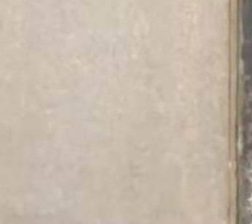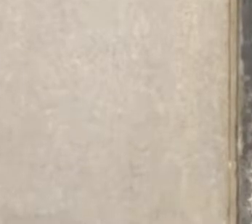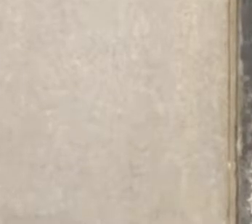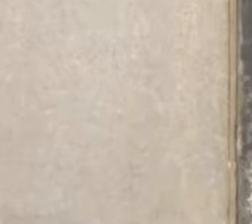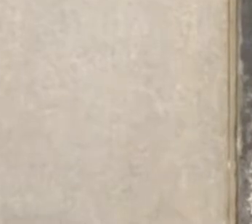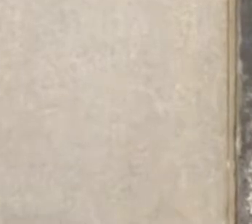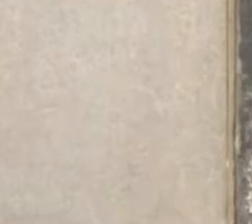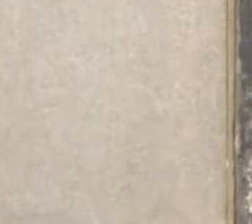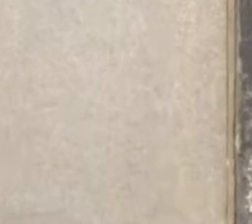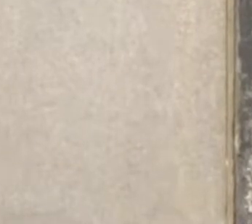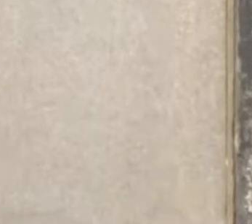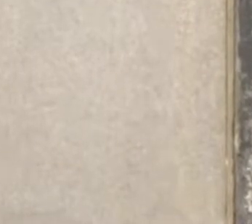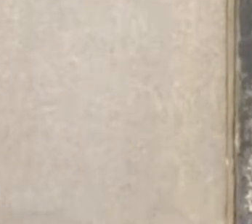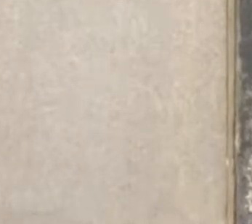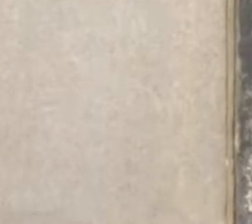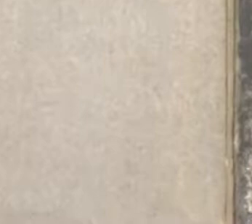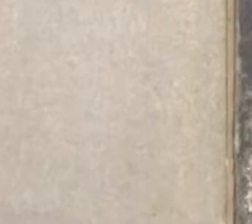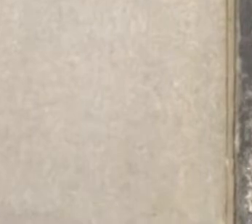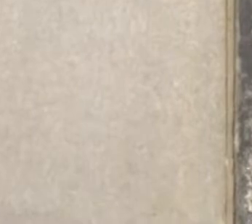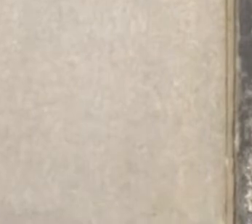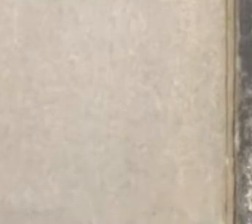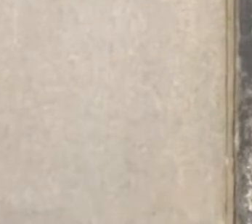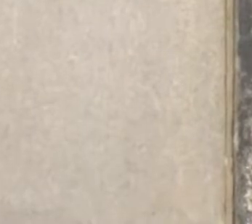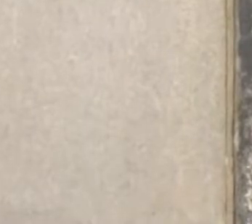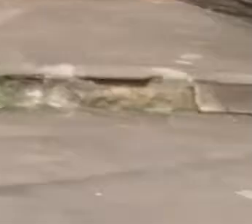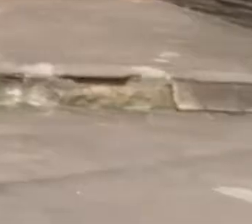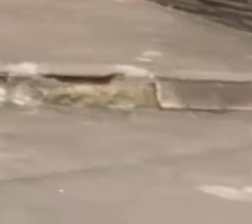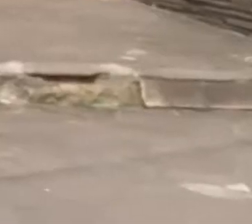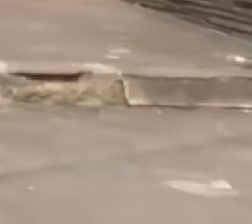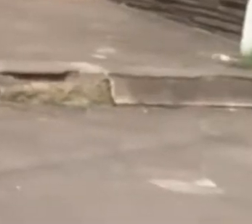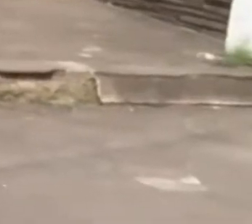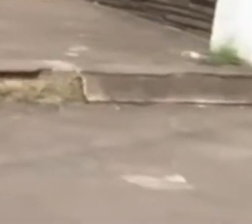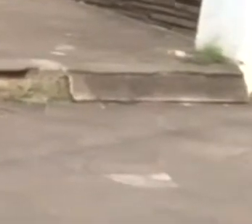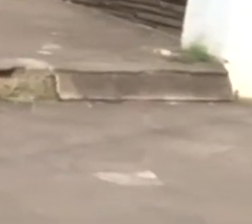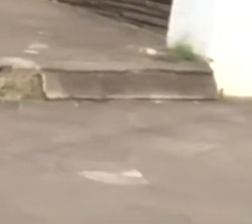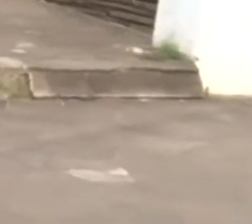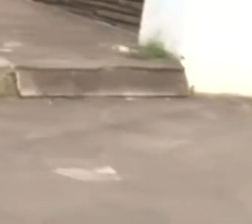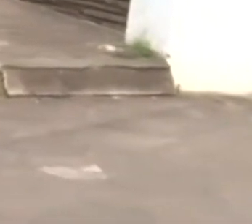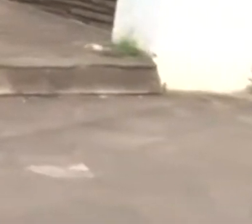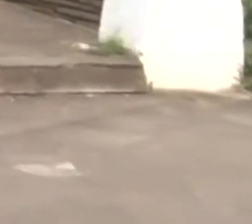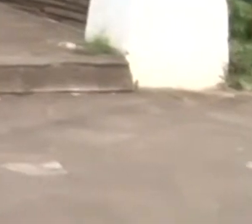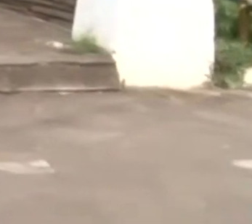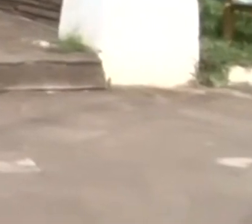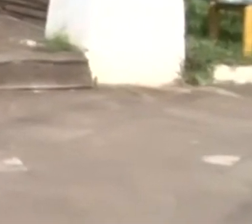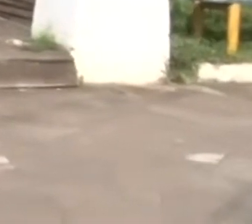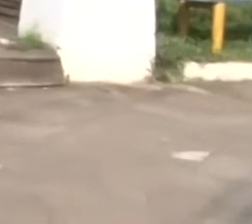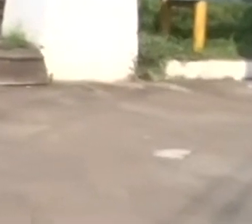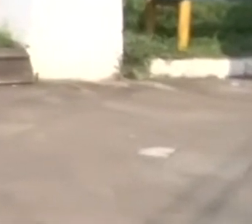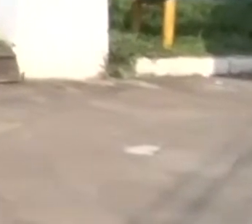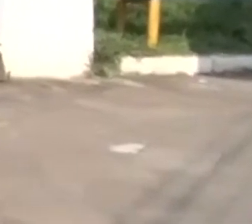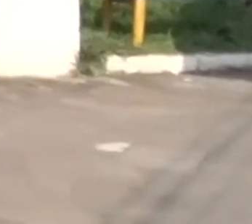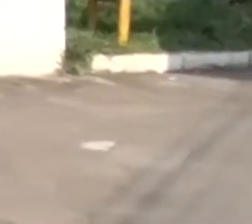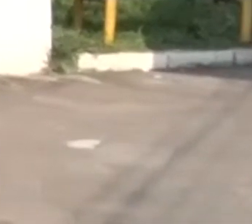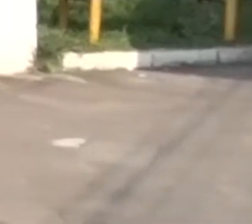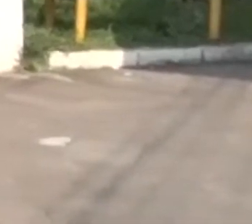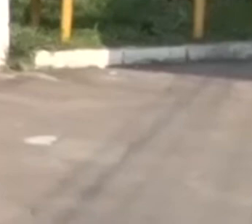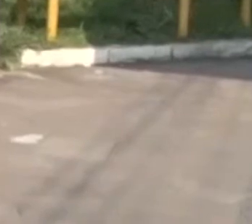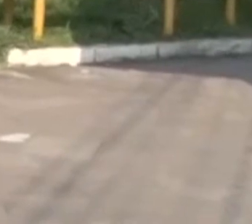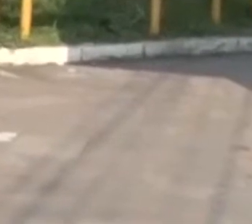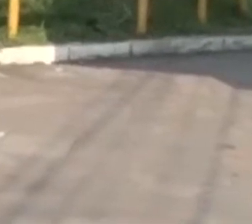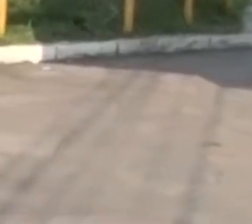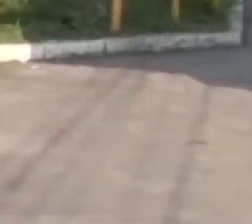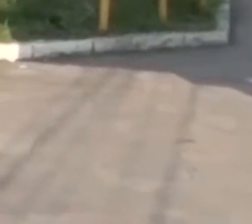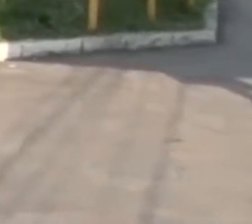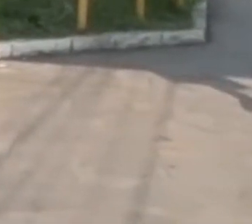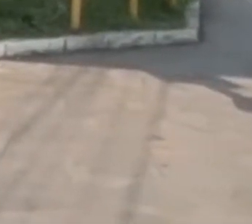Das lágrimas da mãe preta surgiu uma fonte. Essa é a lenda do chafariz, localizado na rua 10 de abril,